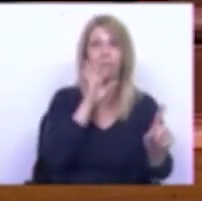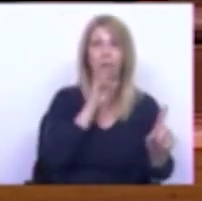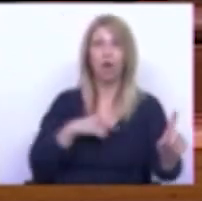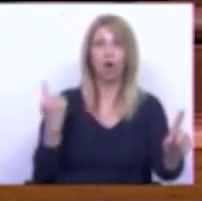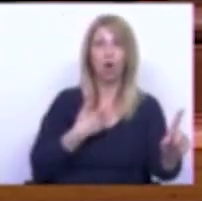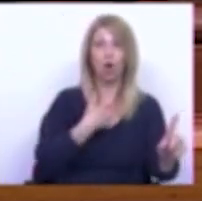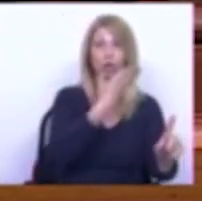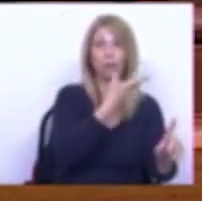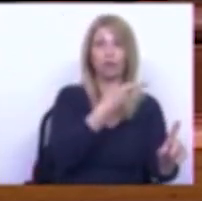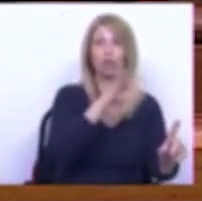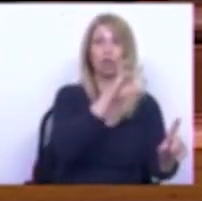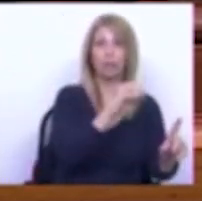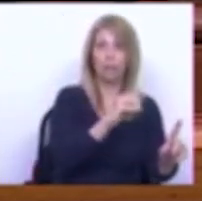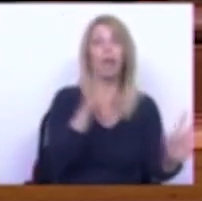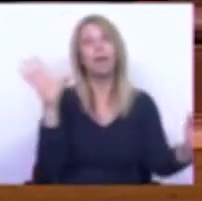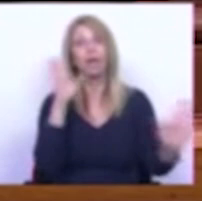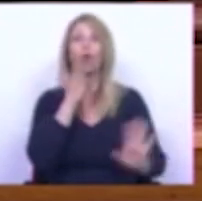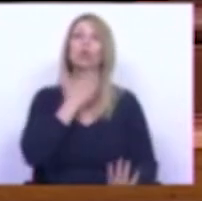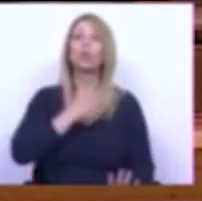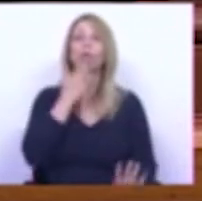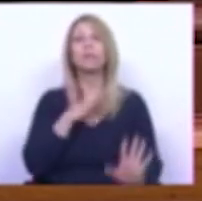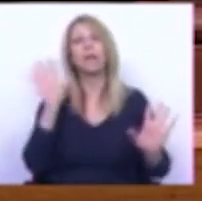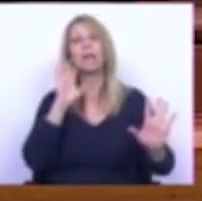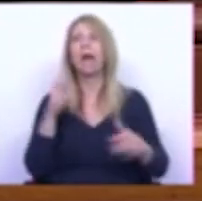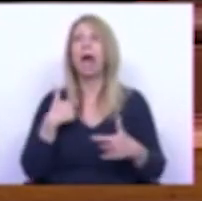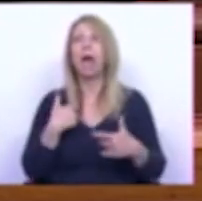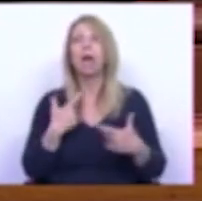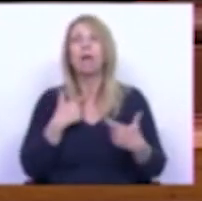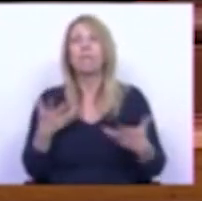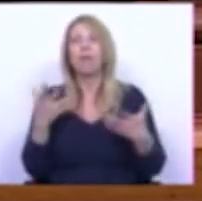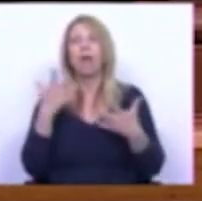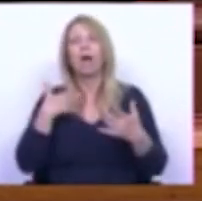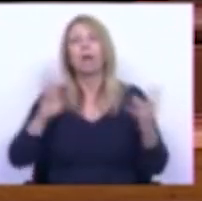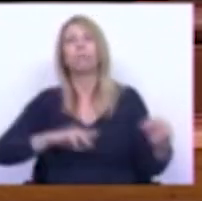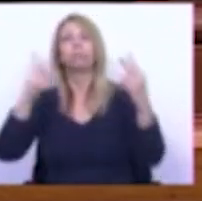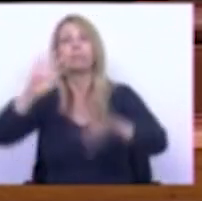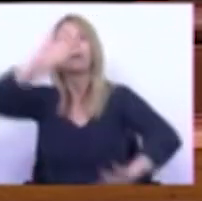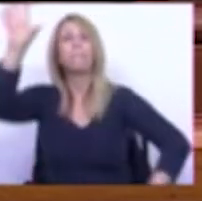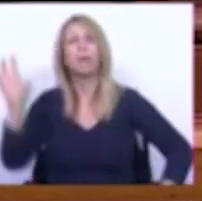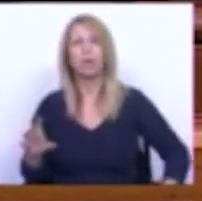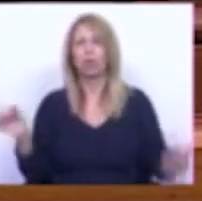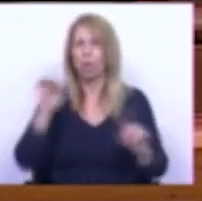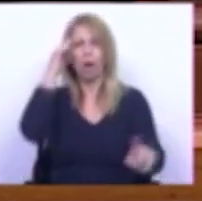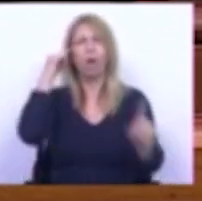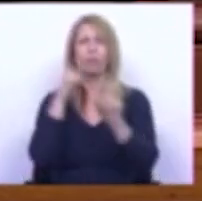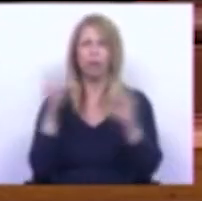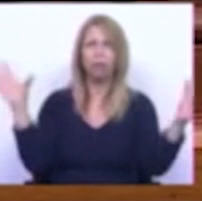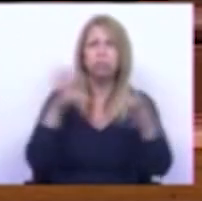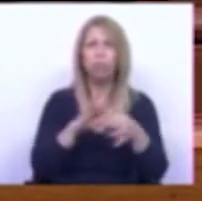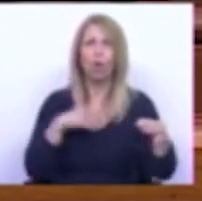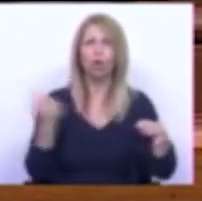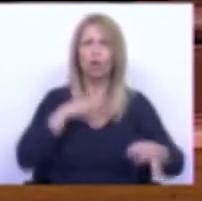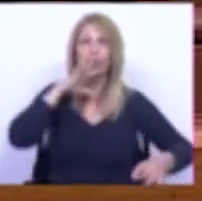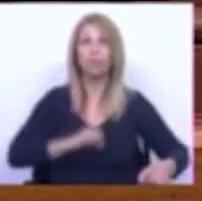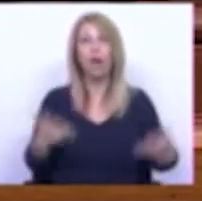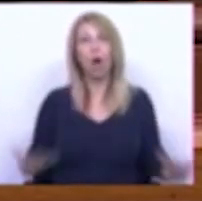suficiente para que desejassem não emigrar não é a meta que serve aos nossos filhos em 2022. O livro tem